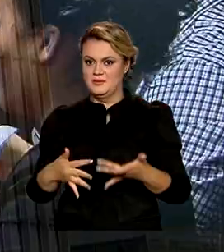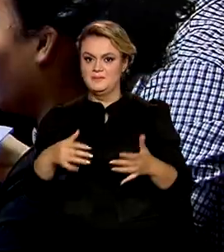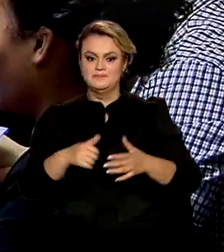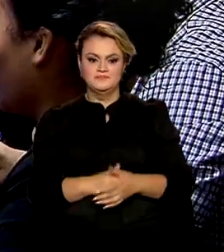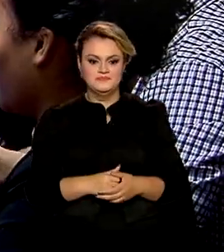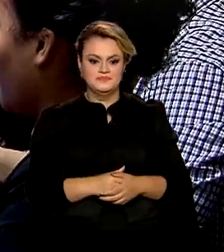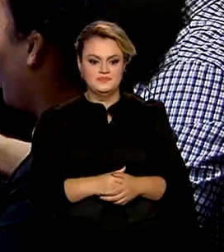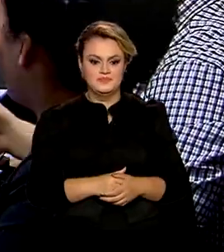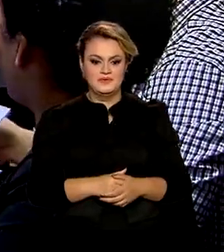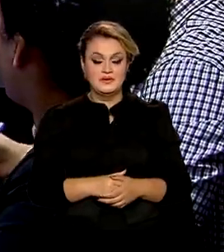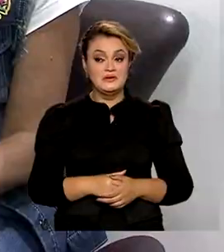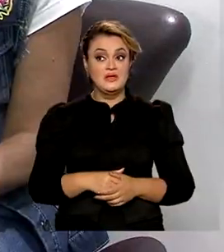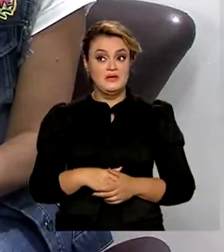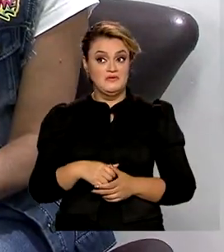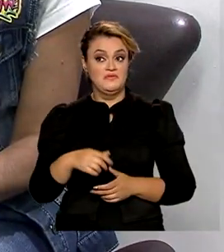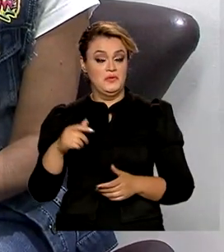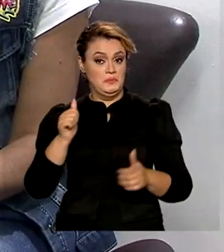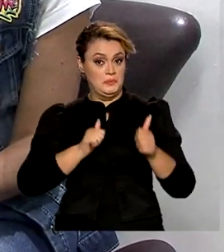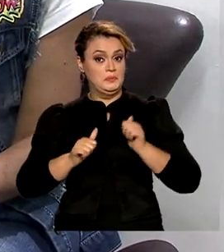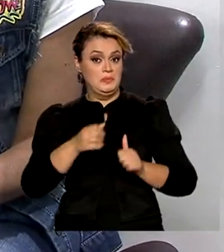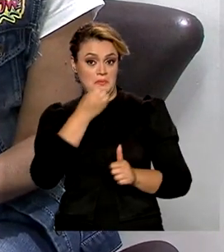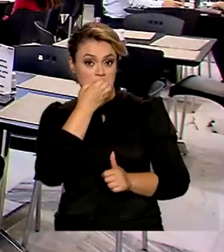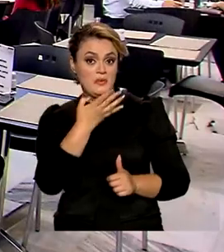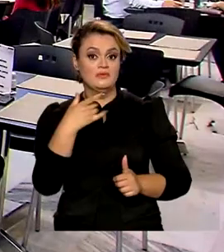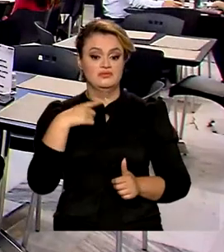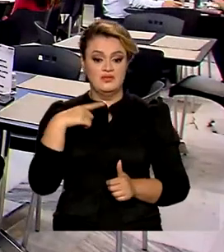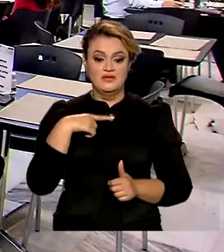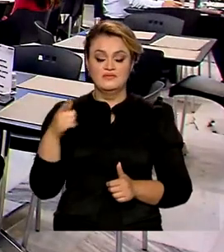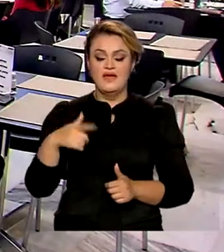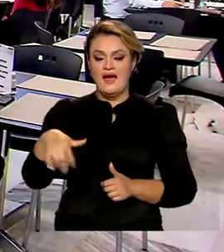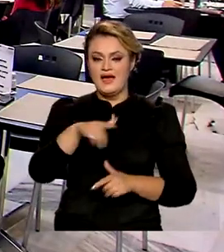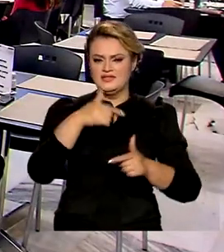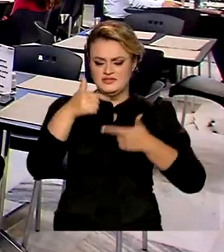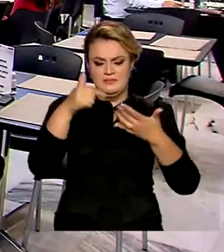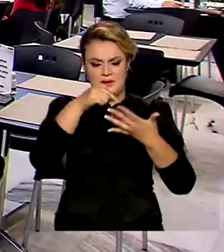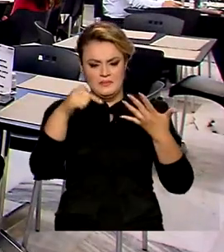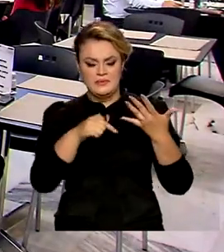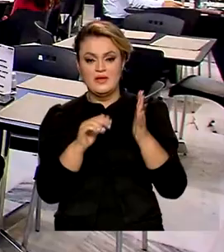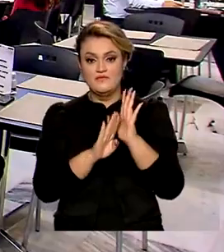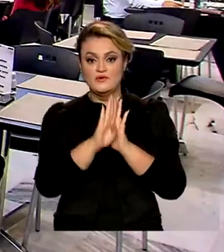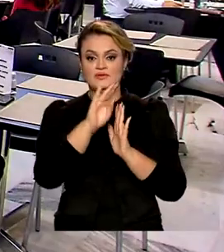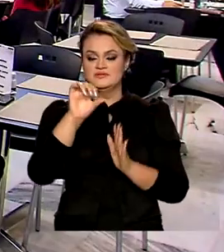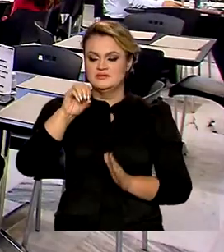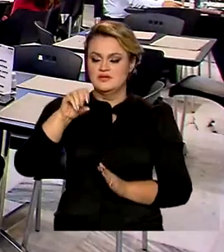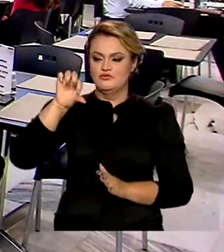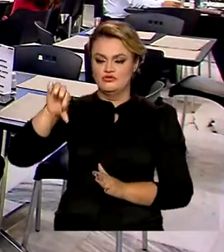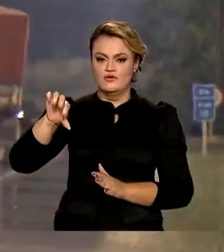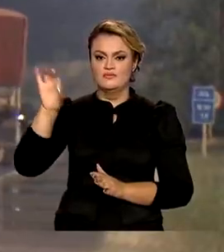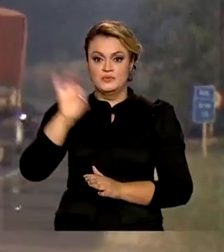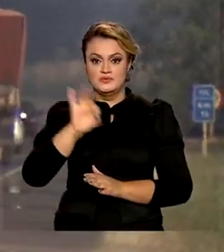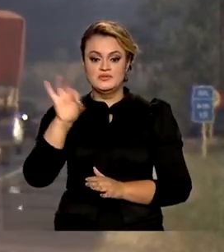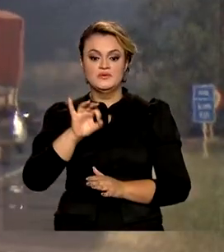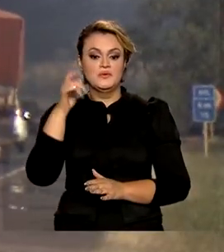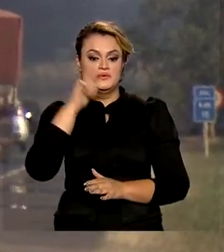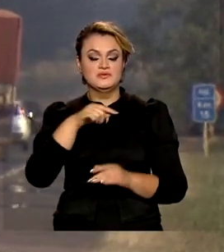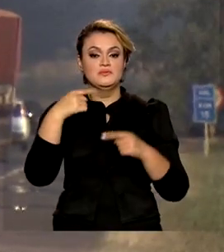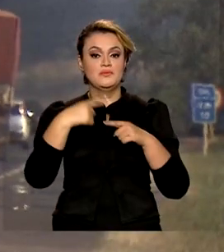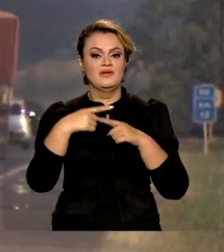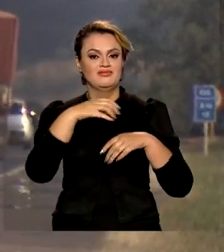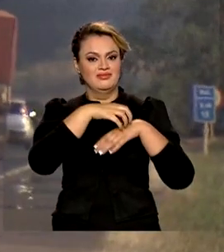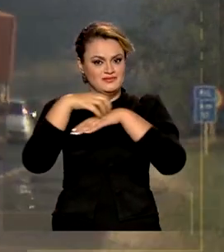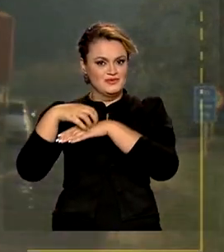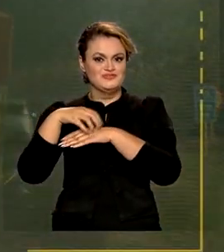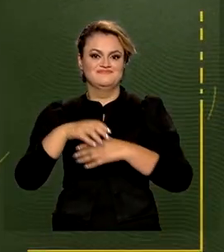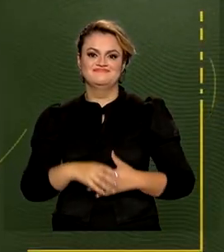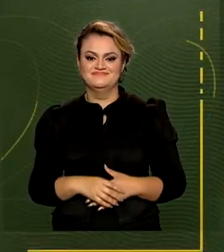Acima do esperado, setor de serviços cresce 0,9% em maio com a ajuda dos transportes.